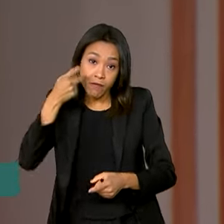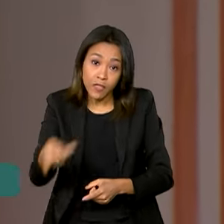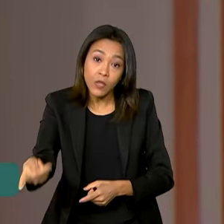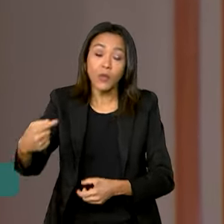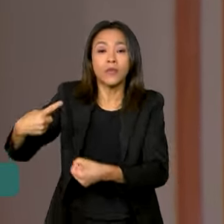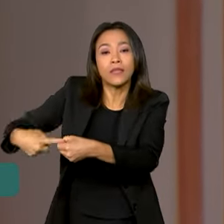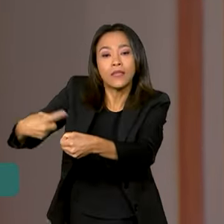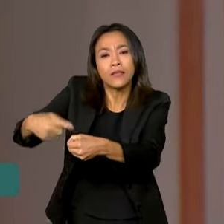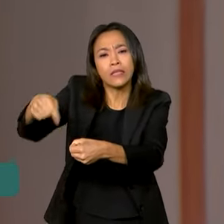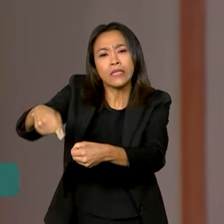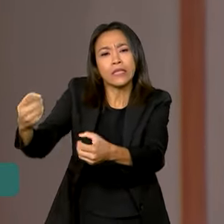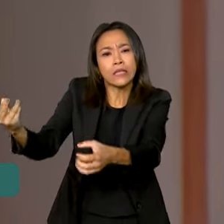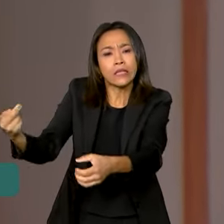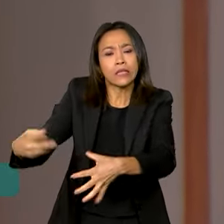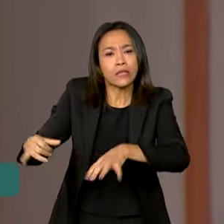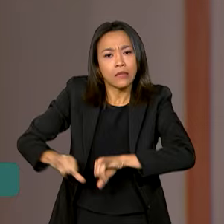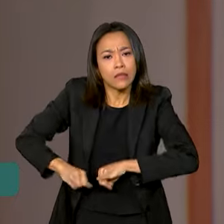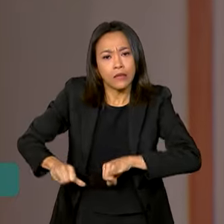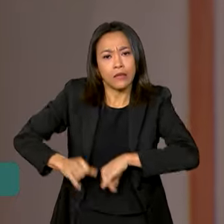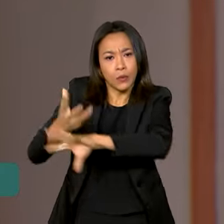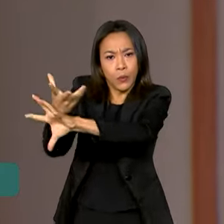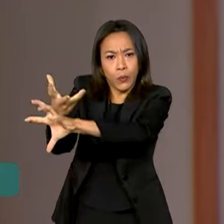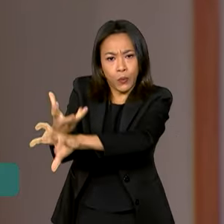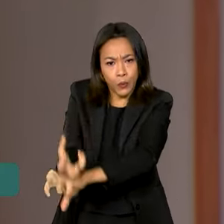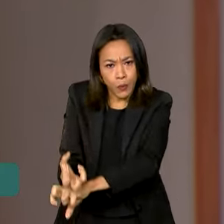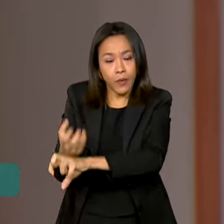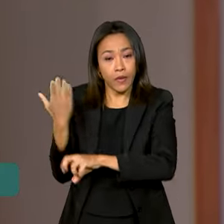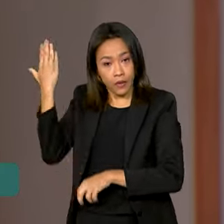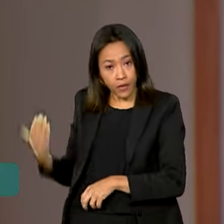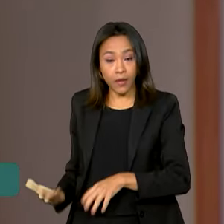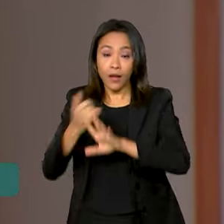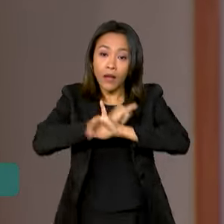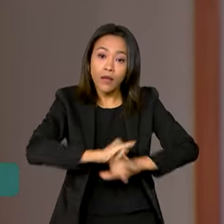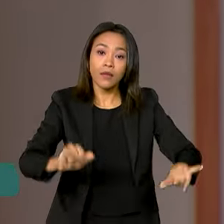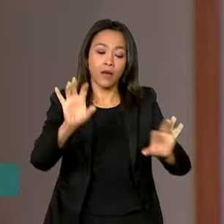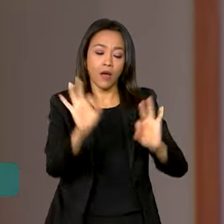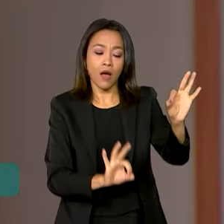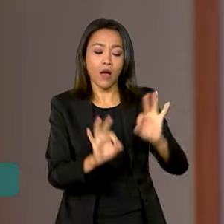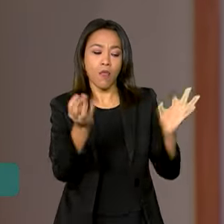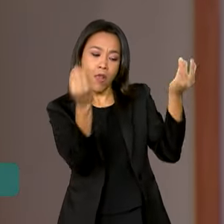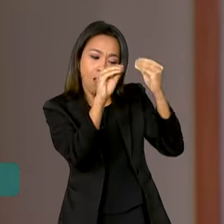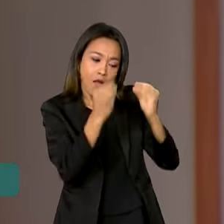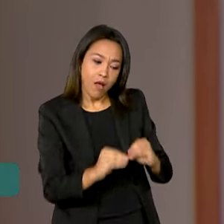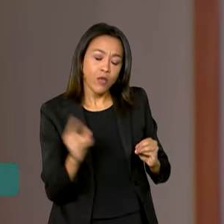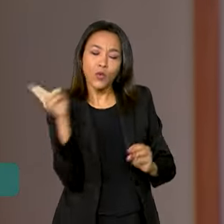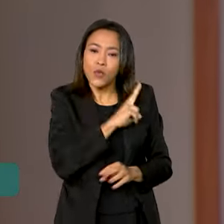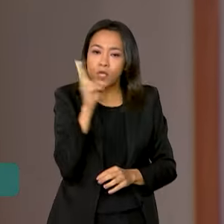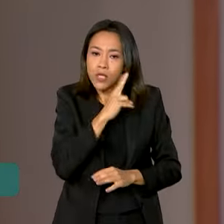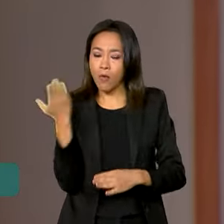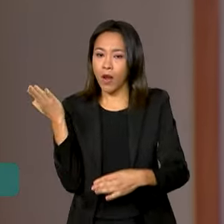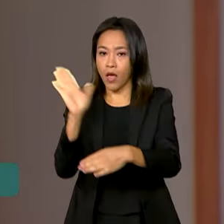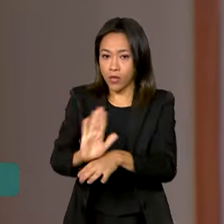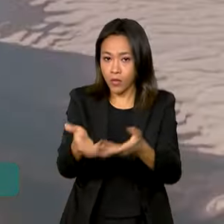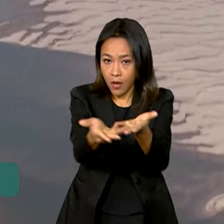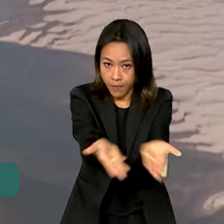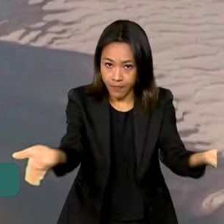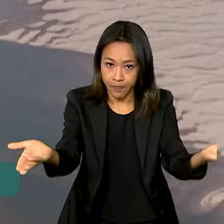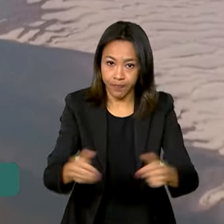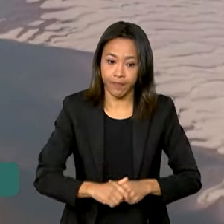sofrem com a estiagem e anunciou um plano de ajuda emergencial para o combate à seca na região.